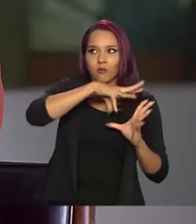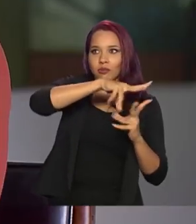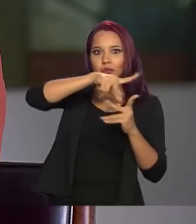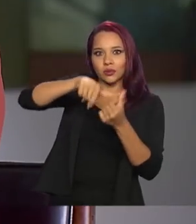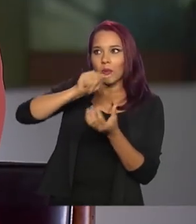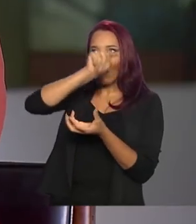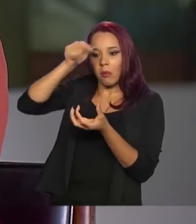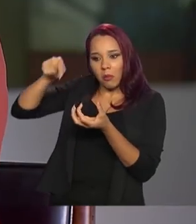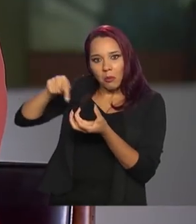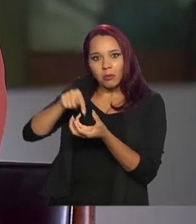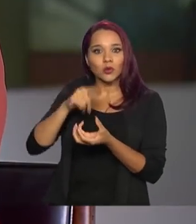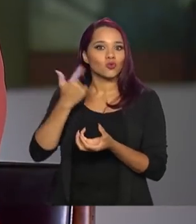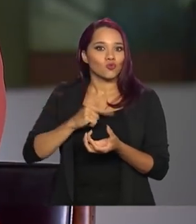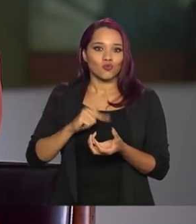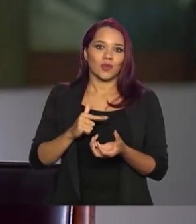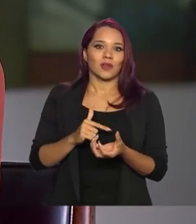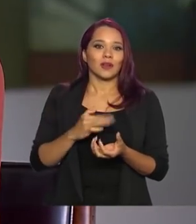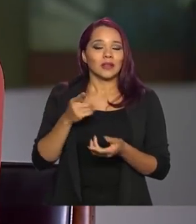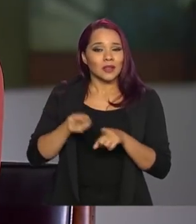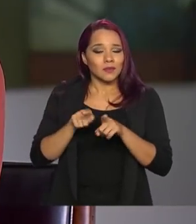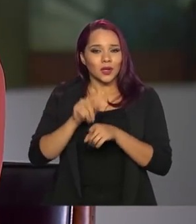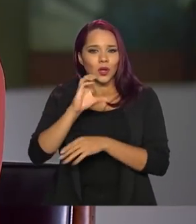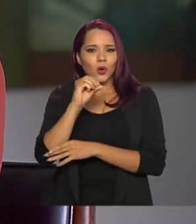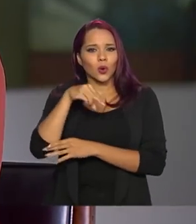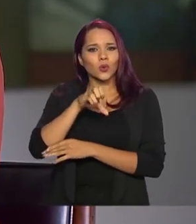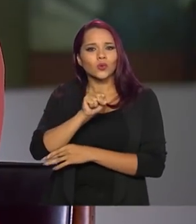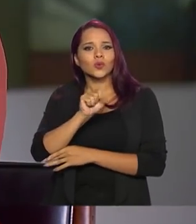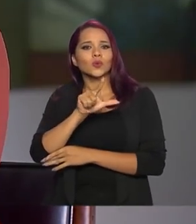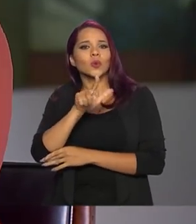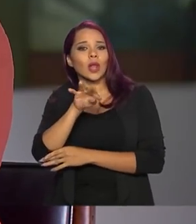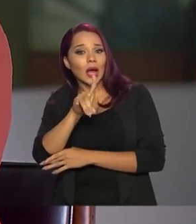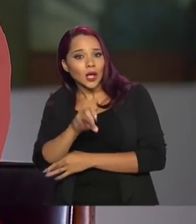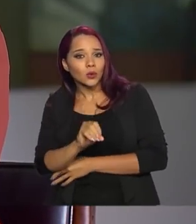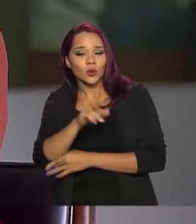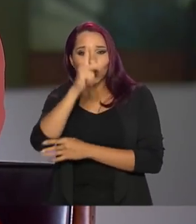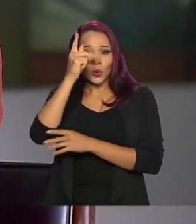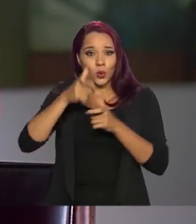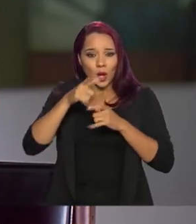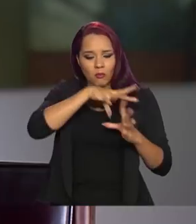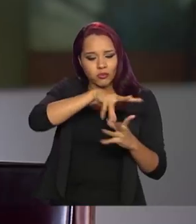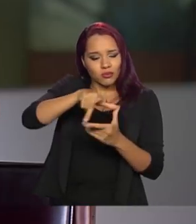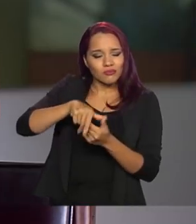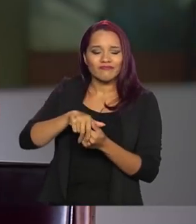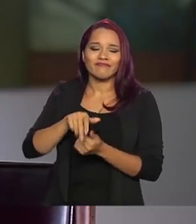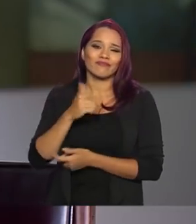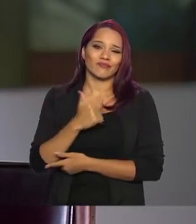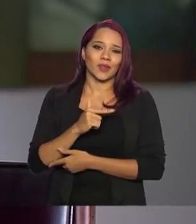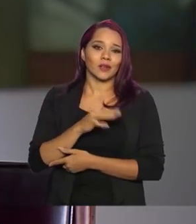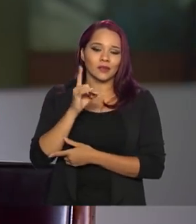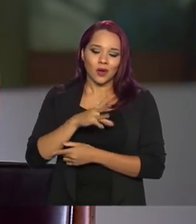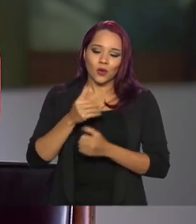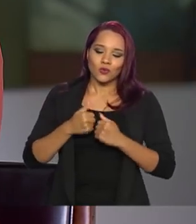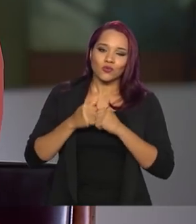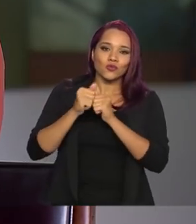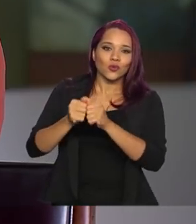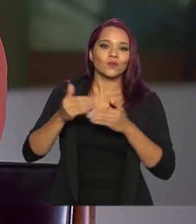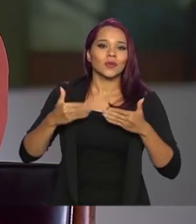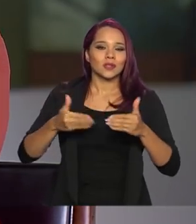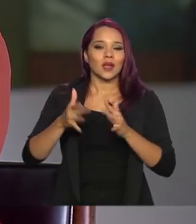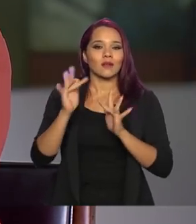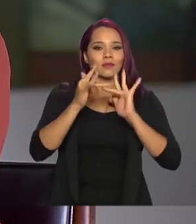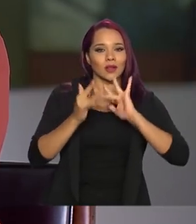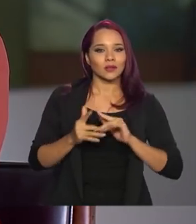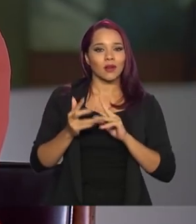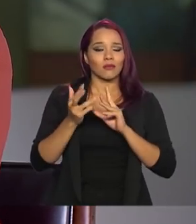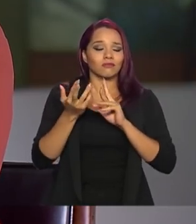mundo e não temos corpo consular em todas as cidades do mundo. Então, nós estamos apoiando o Ministério de Relações Exteriores. Podem entrar